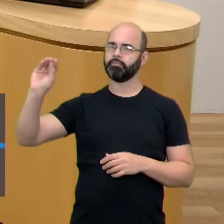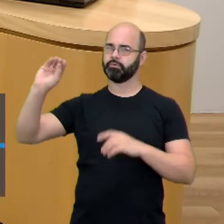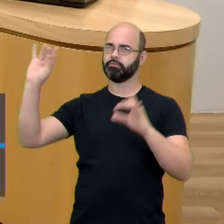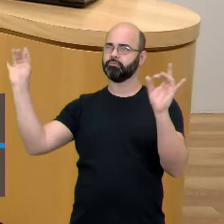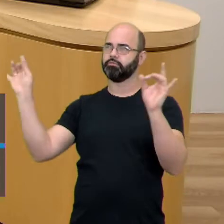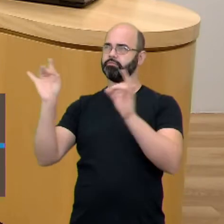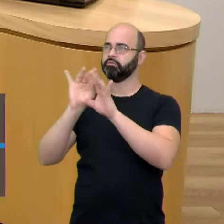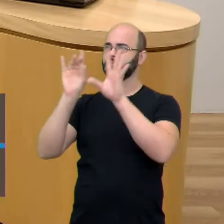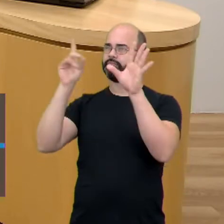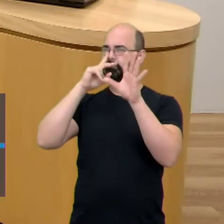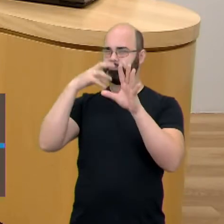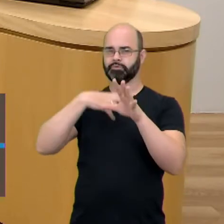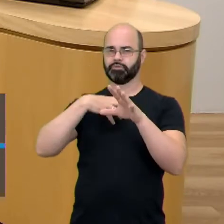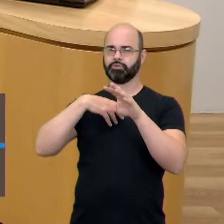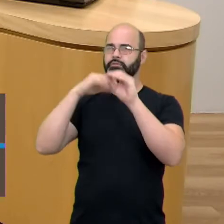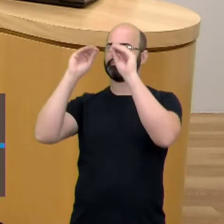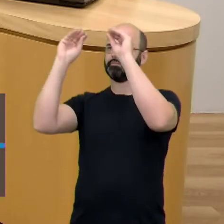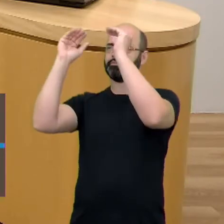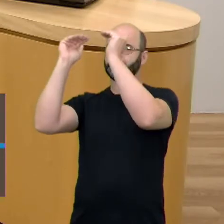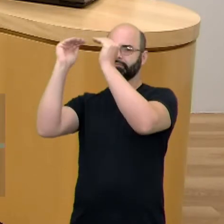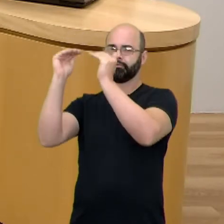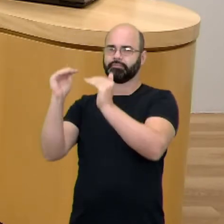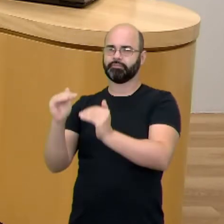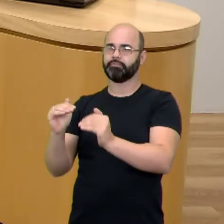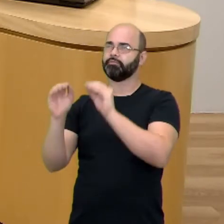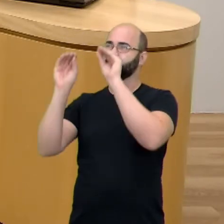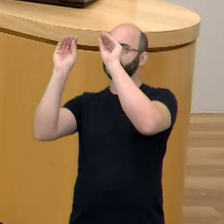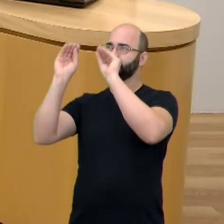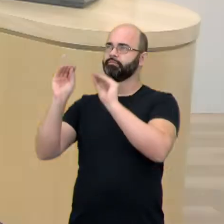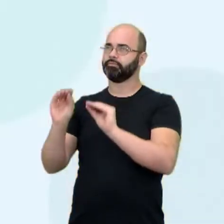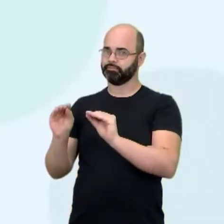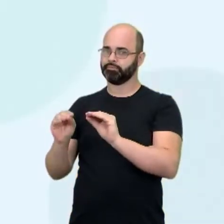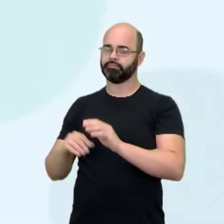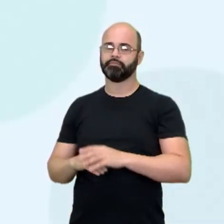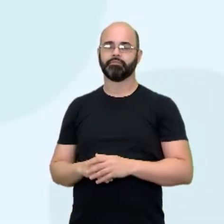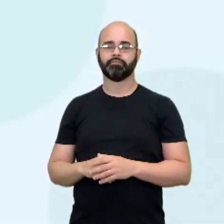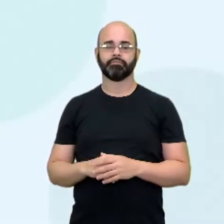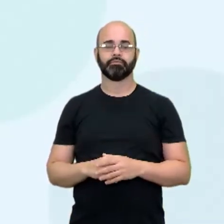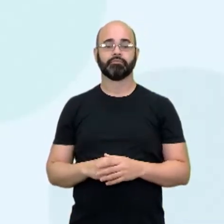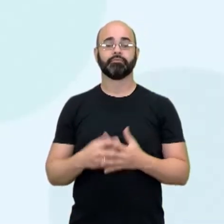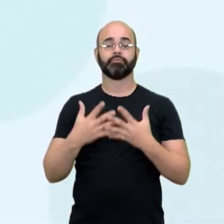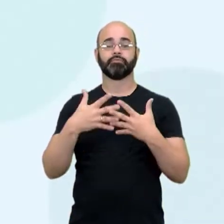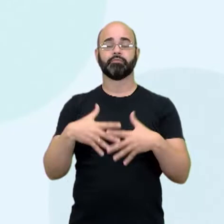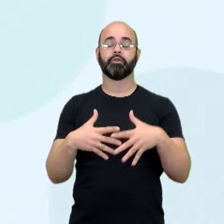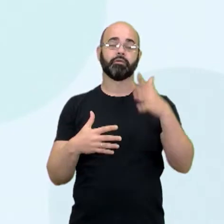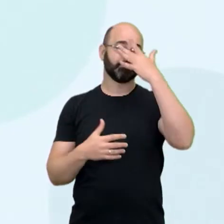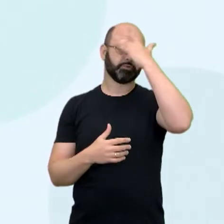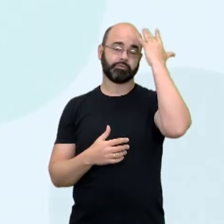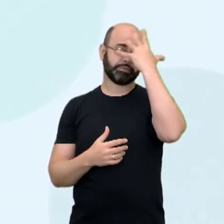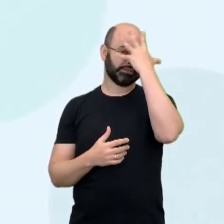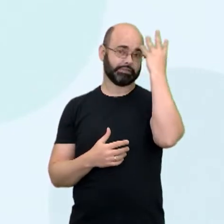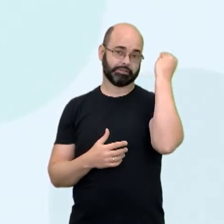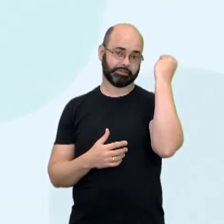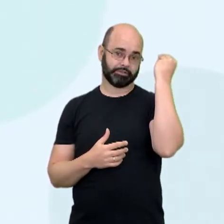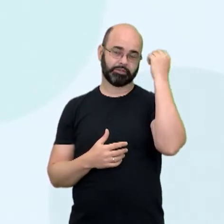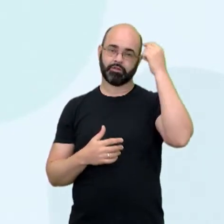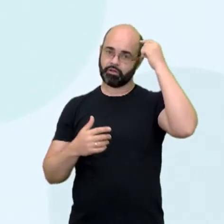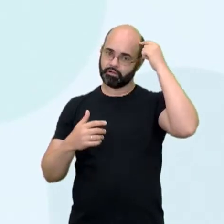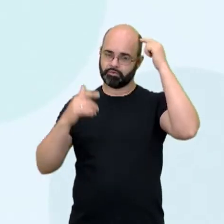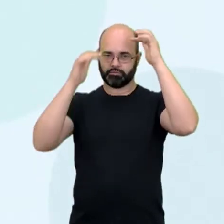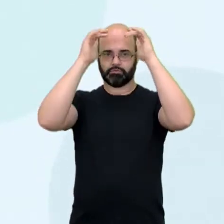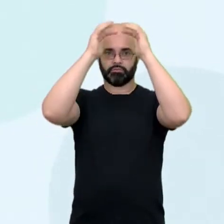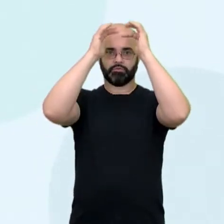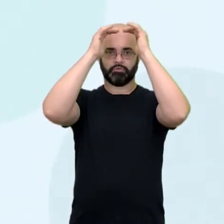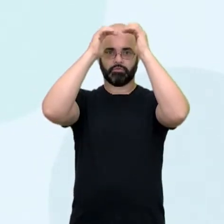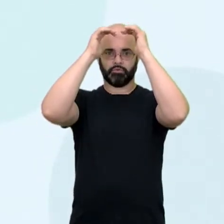esquemática, existe um processo que é... Muitas vezes as pessoas se esquecem. Ele é neurológico. É,